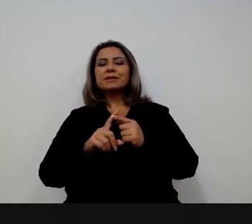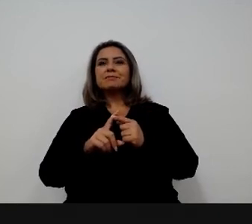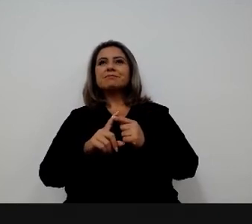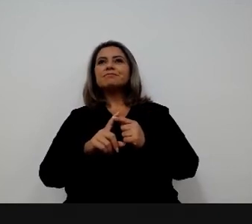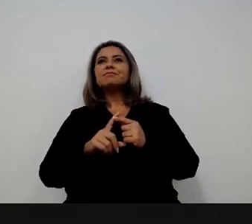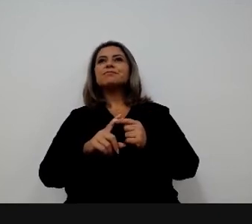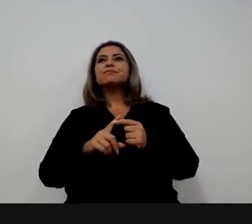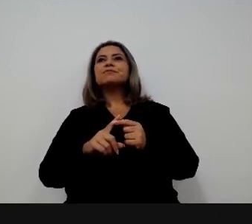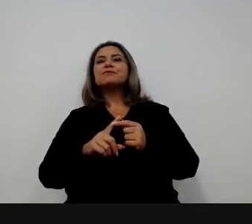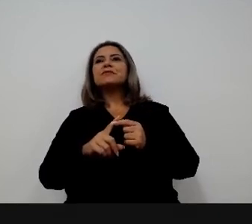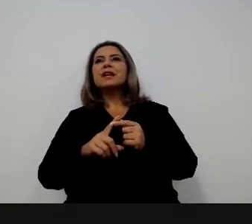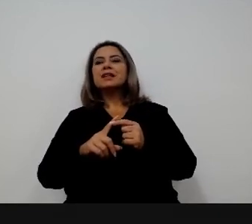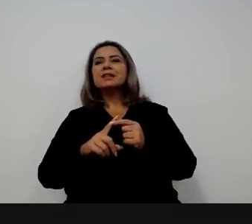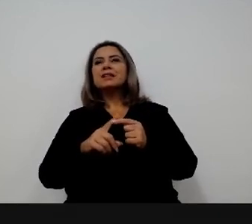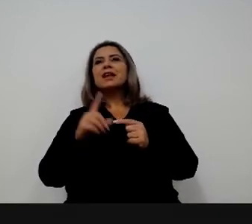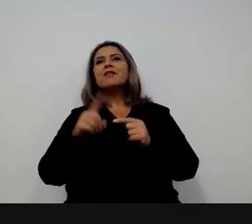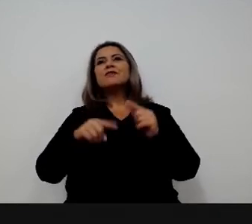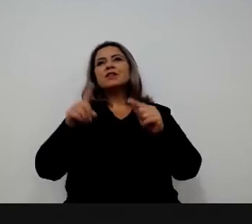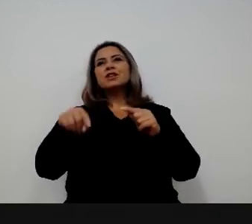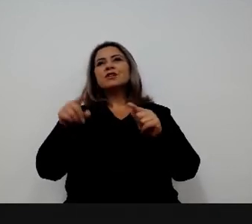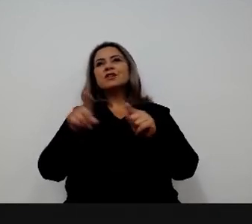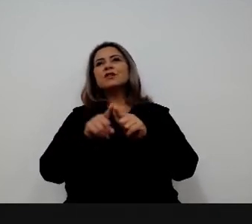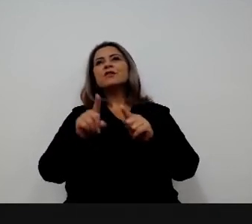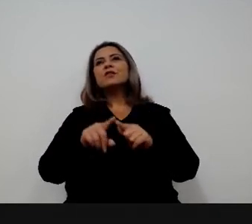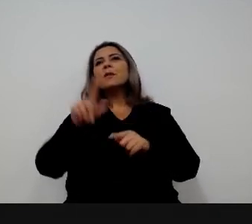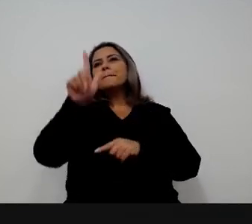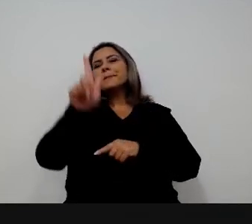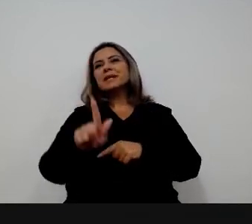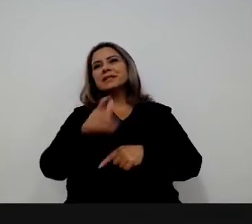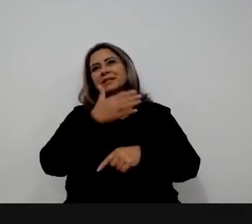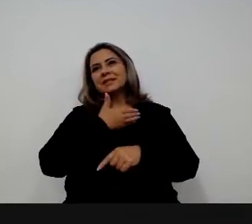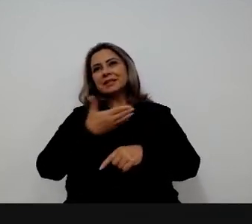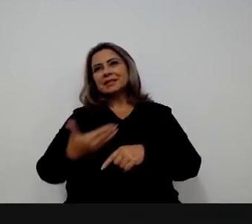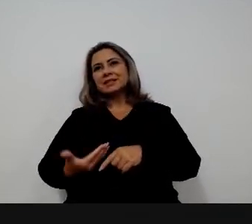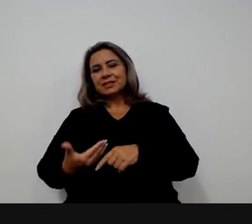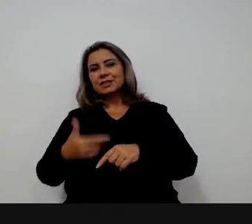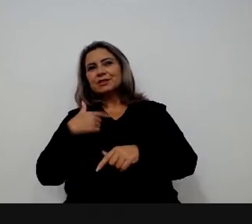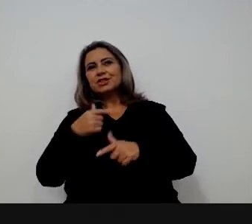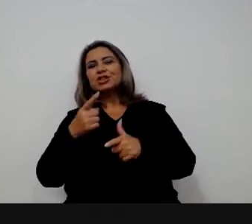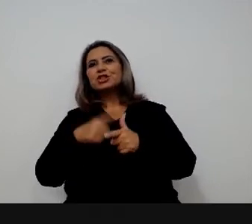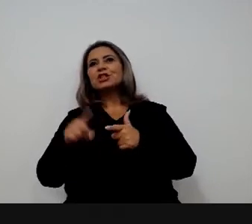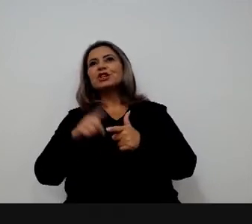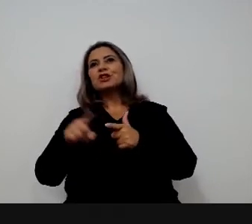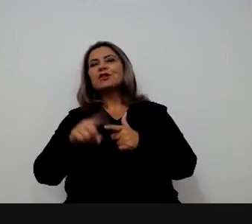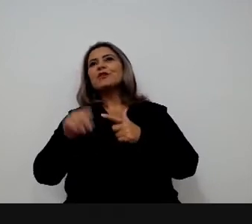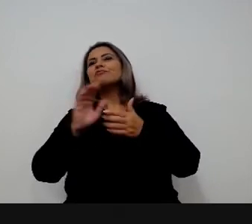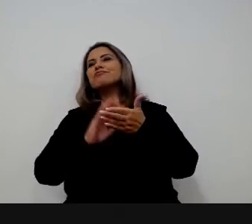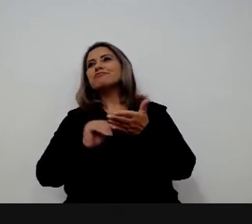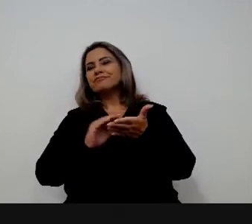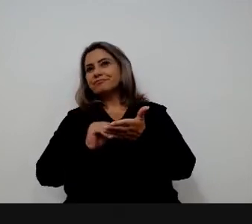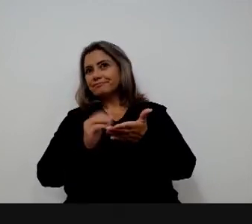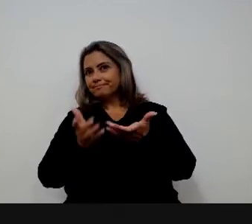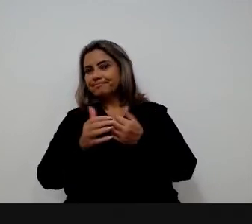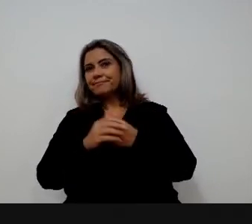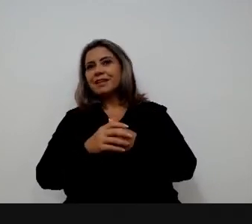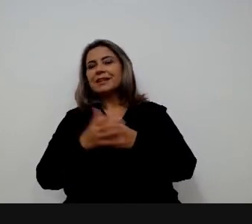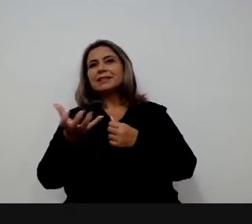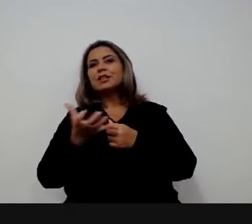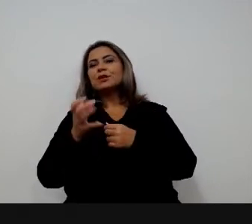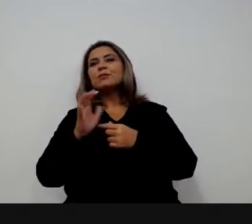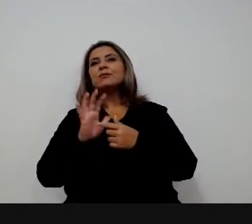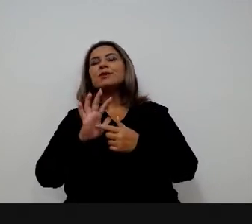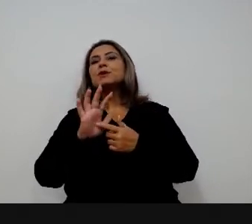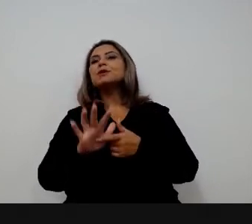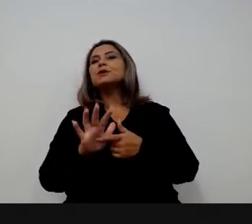nível um pouco mais mais abstrato é porque a gestão pública precisa tirar os gargalos da democracia eu queria só terminar com